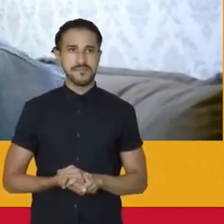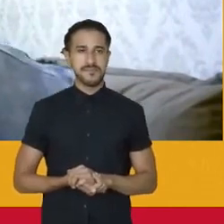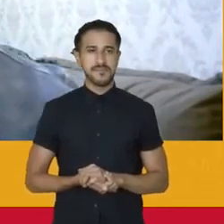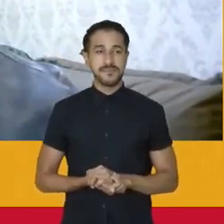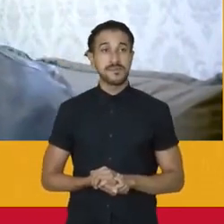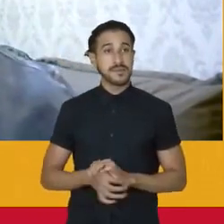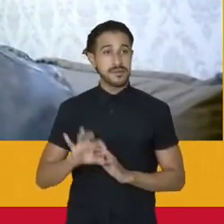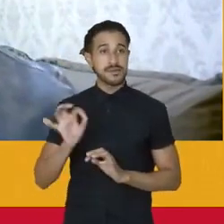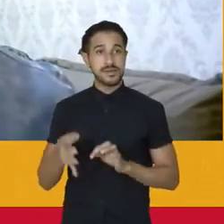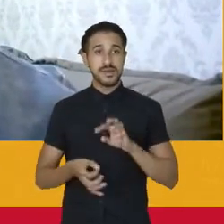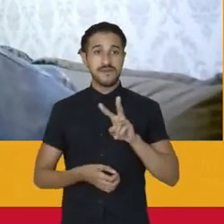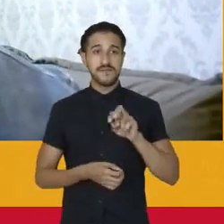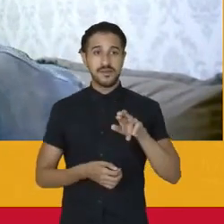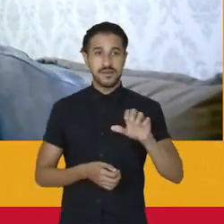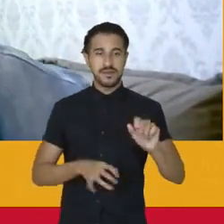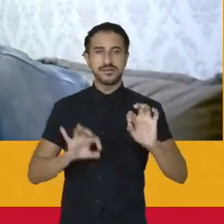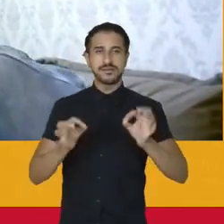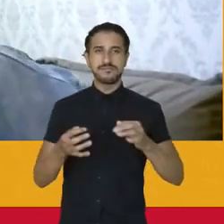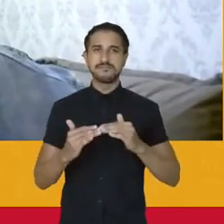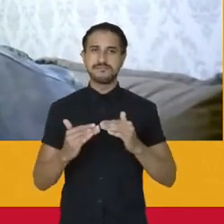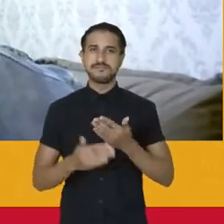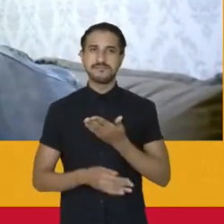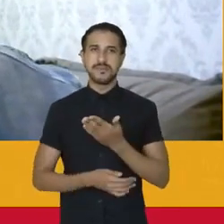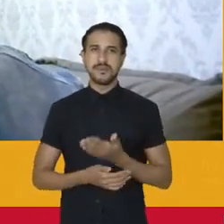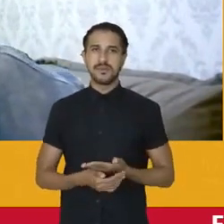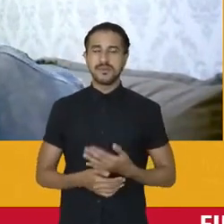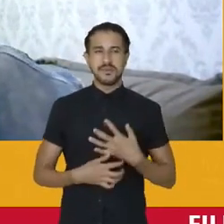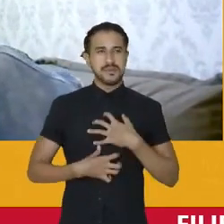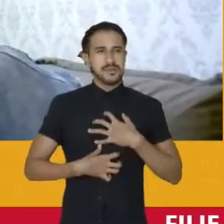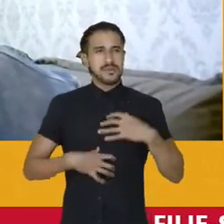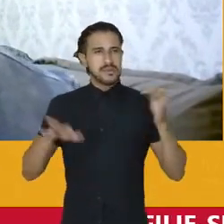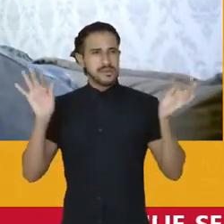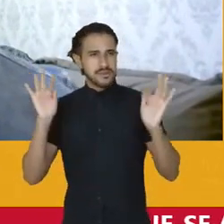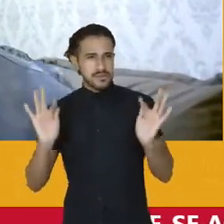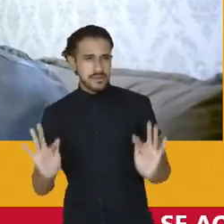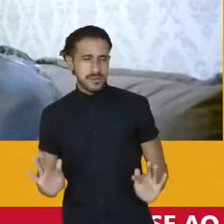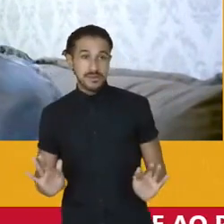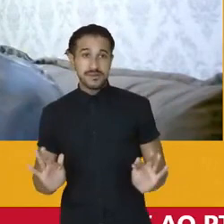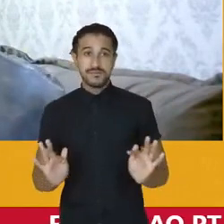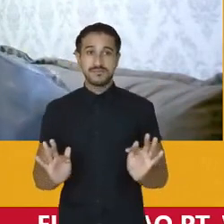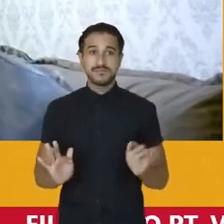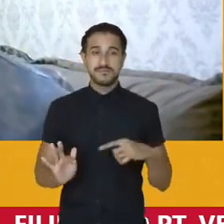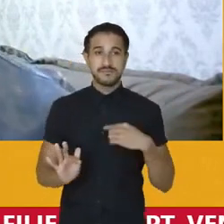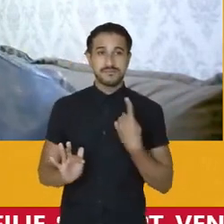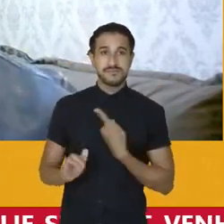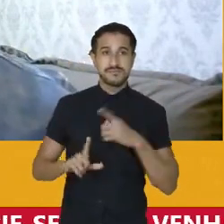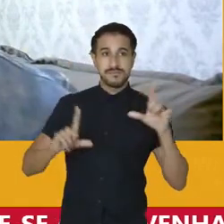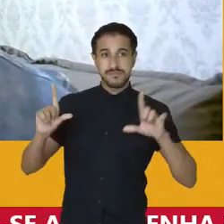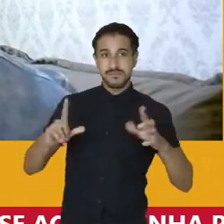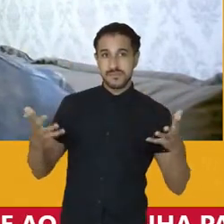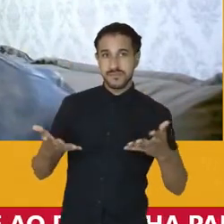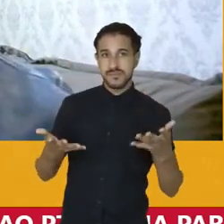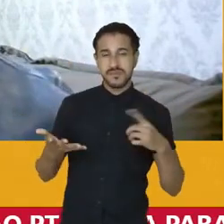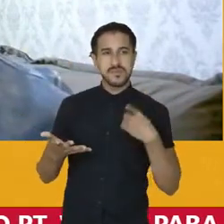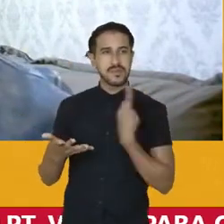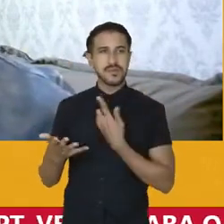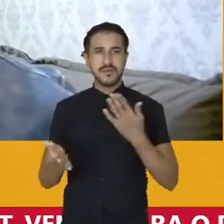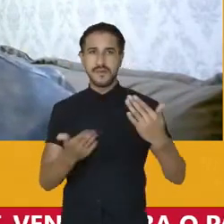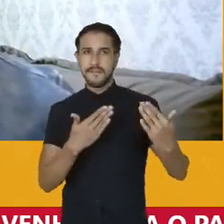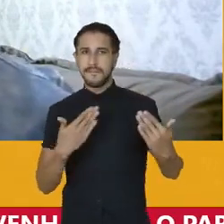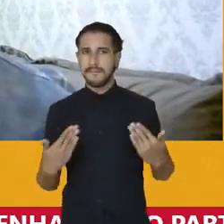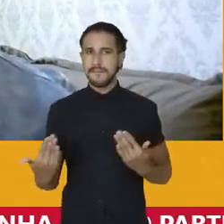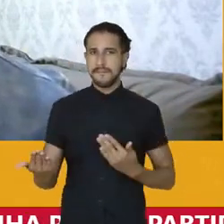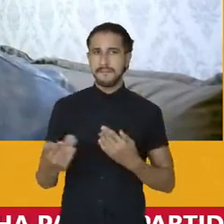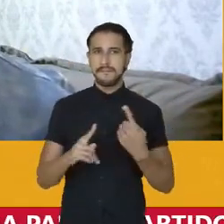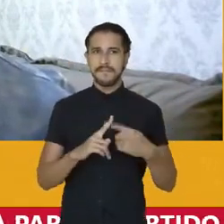É isso, Verônica, é isso mesmo. Estou muito feliz com o nosso programa aqui hoje, com esse nosso bate-papo,